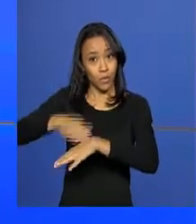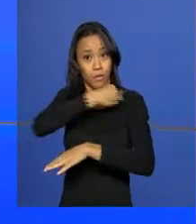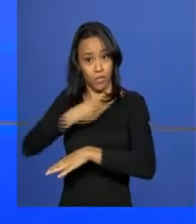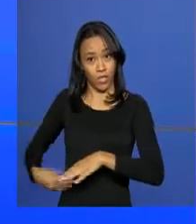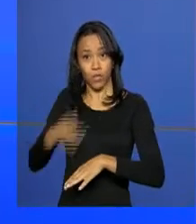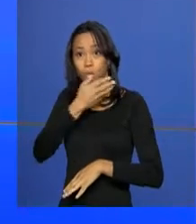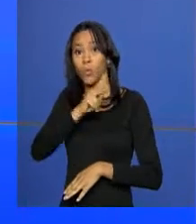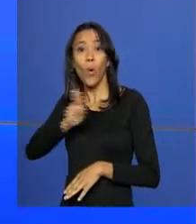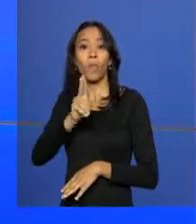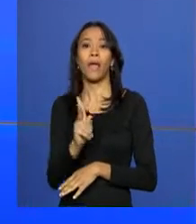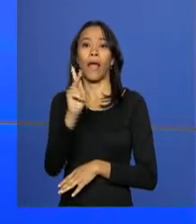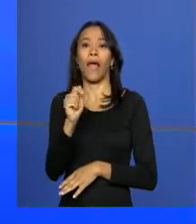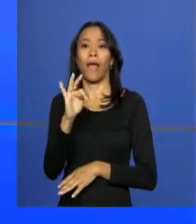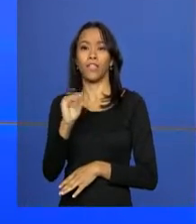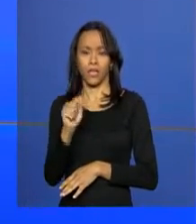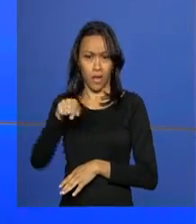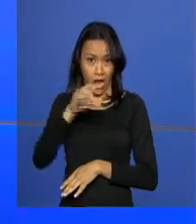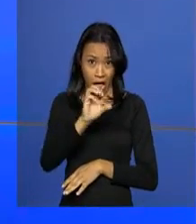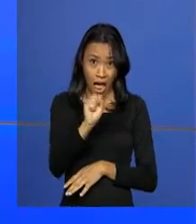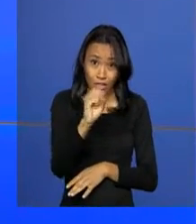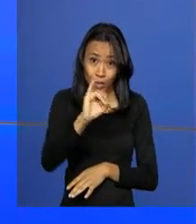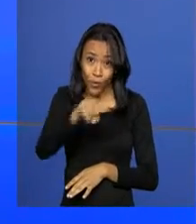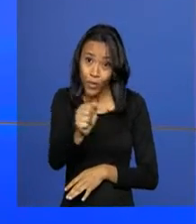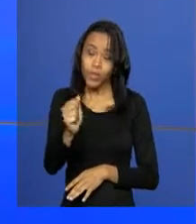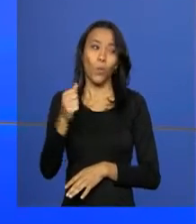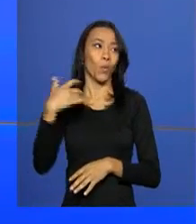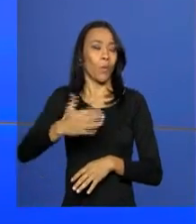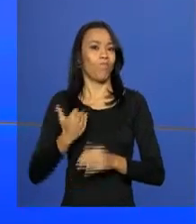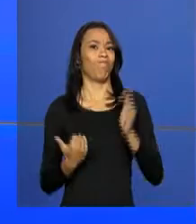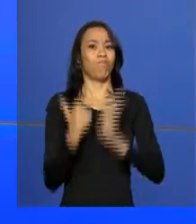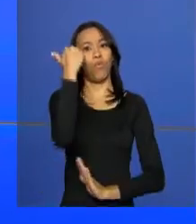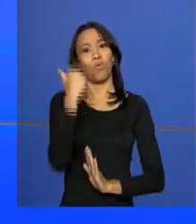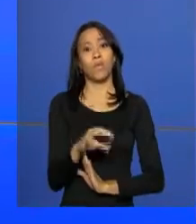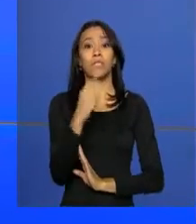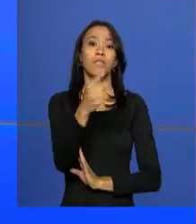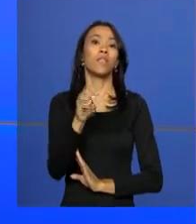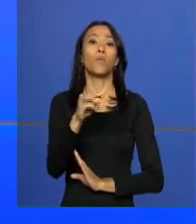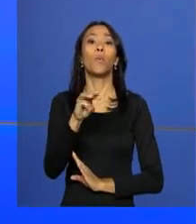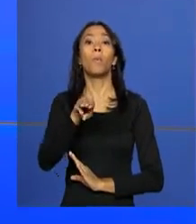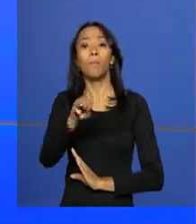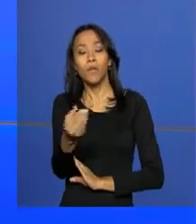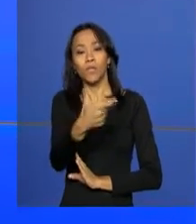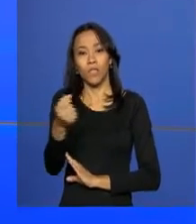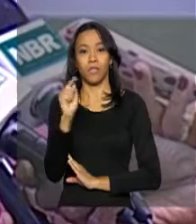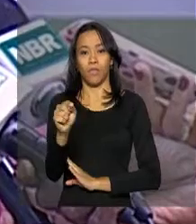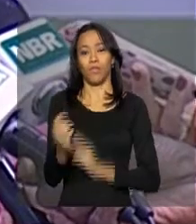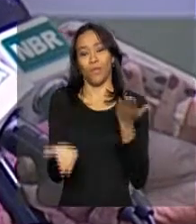Cátia Abreu, a soja é um dos destaques e deverá atingir 101 milhões e 200 mil toneladas.